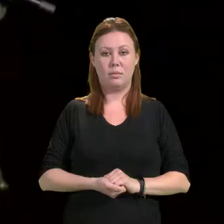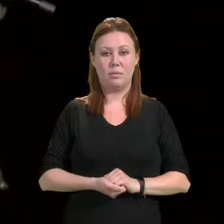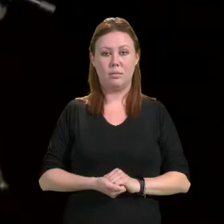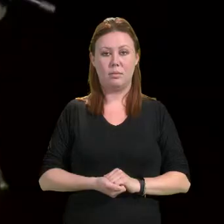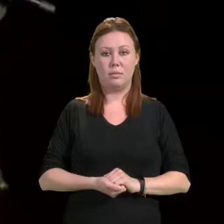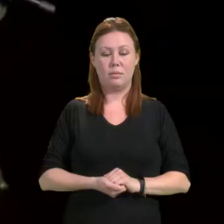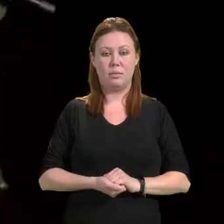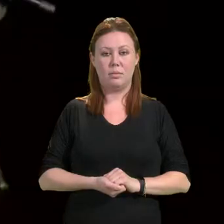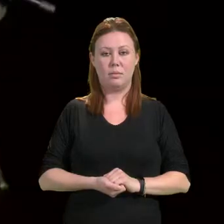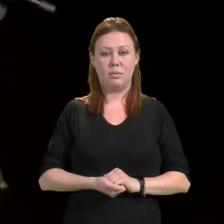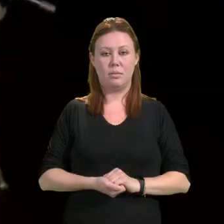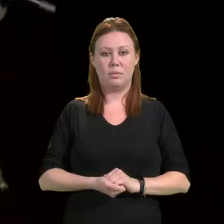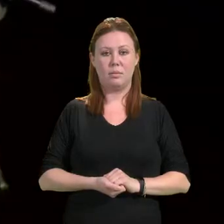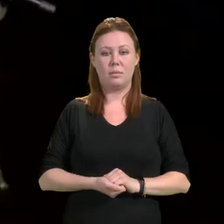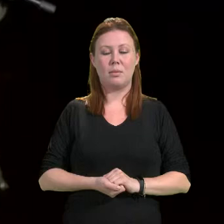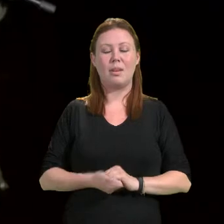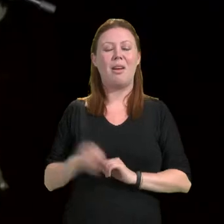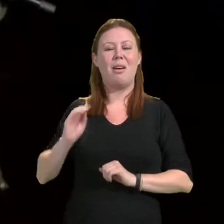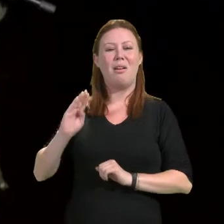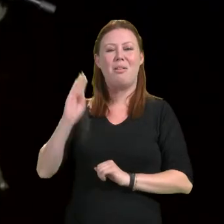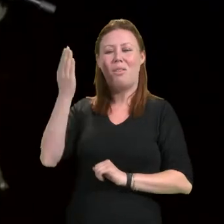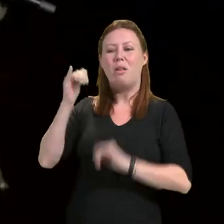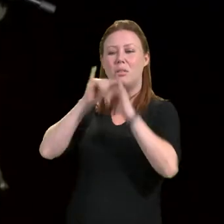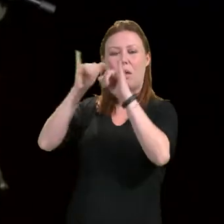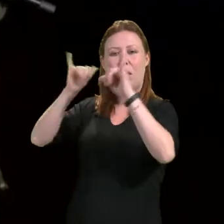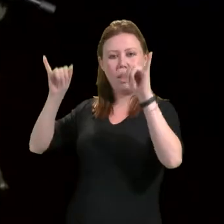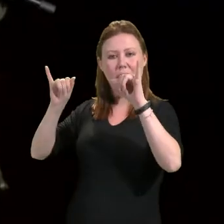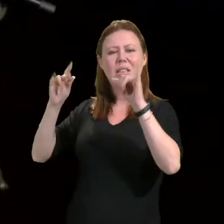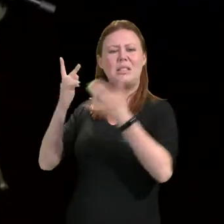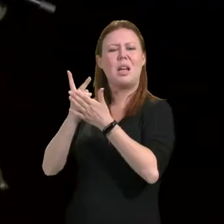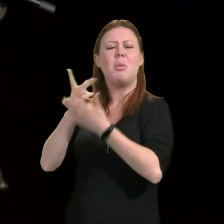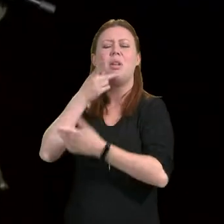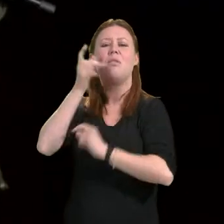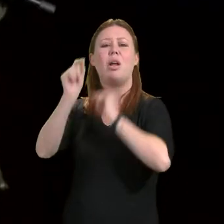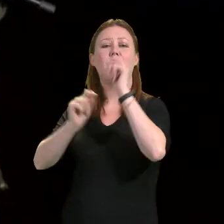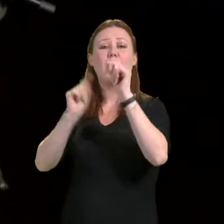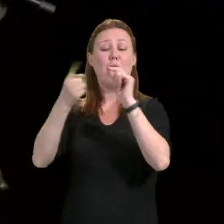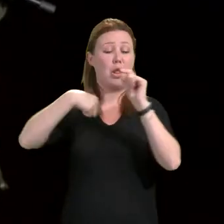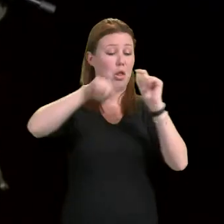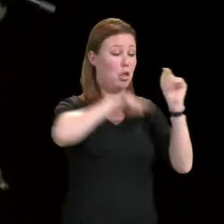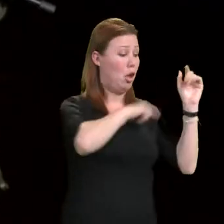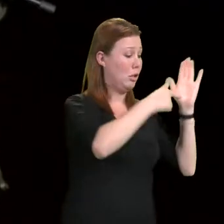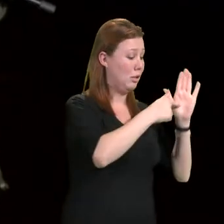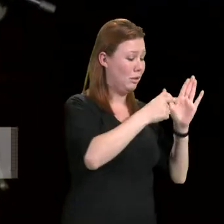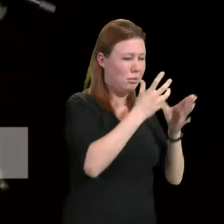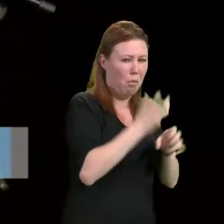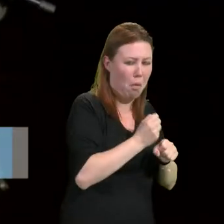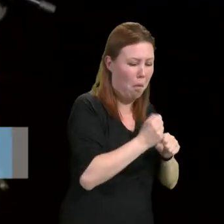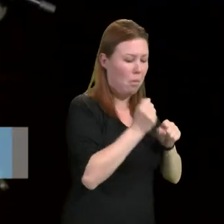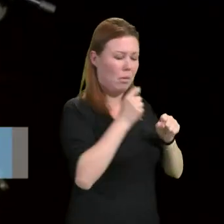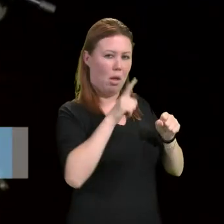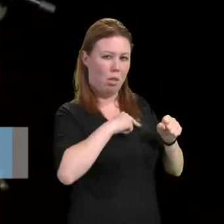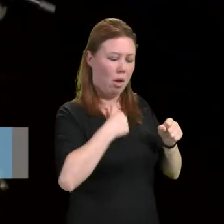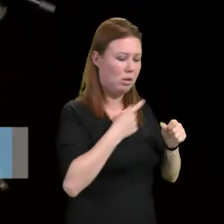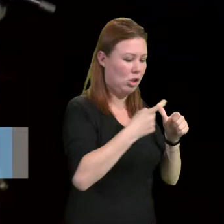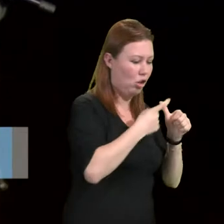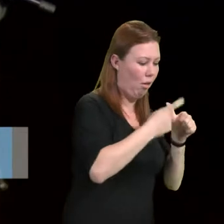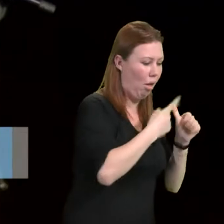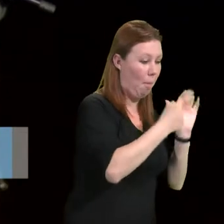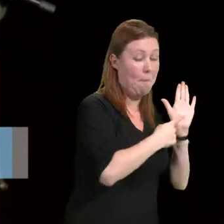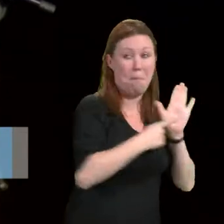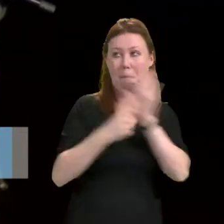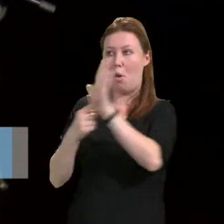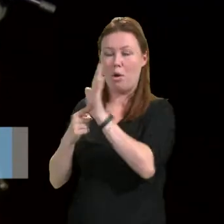Se fala, a terceira das fake news, que nós não mostramos as nossas contas, que não temos transparência.